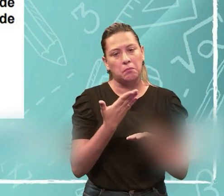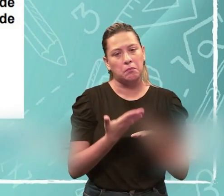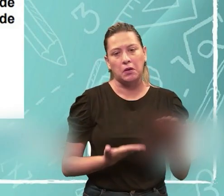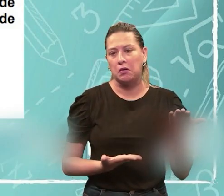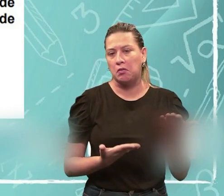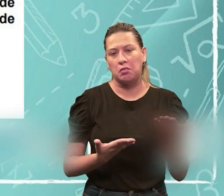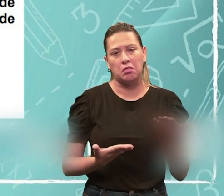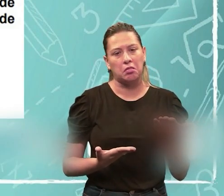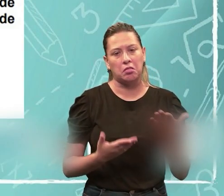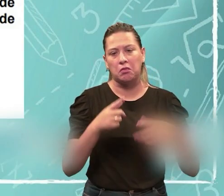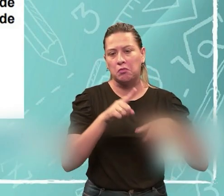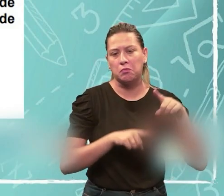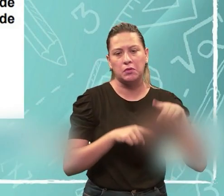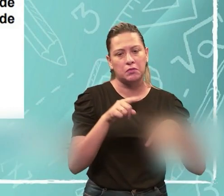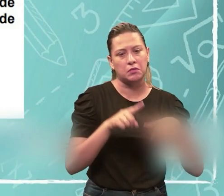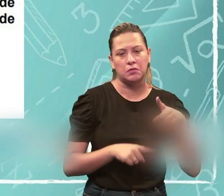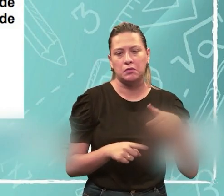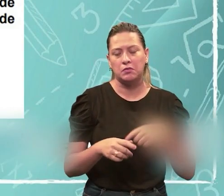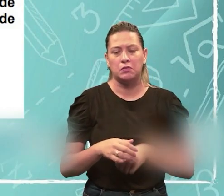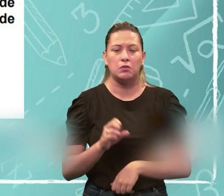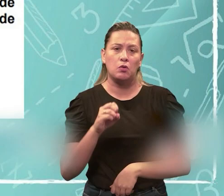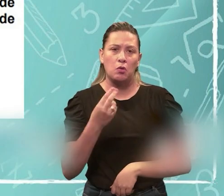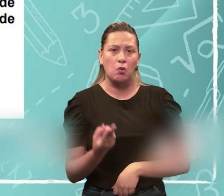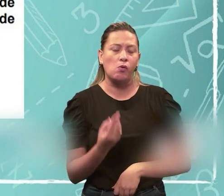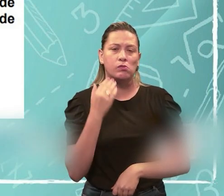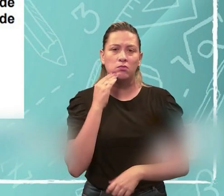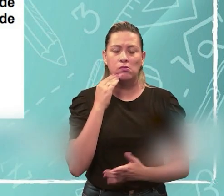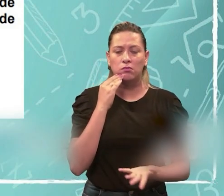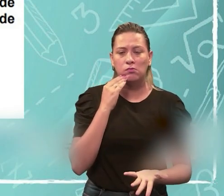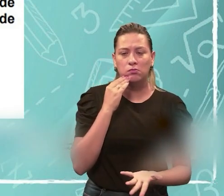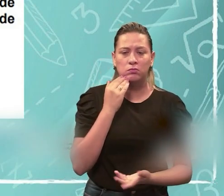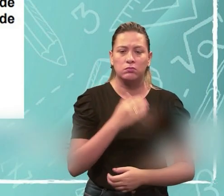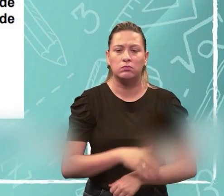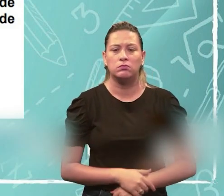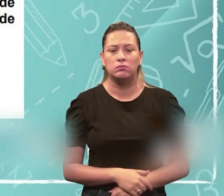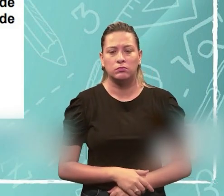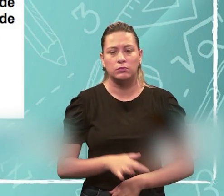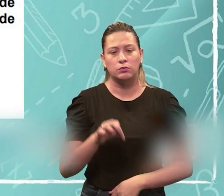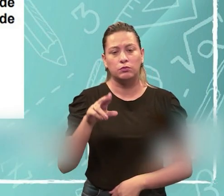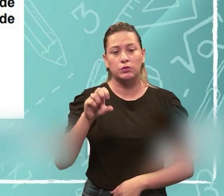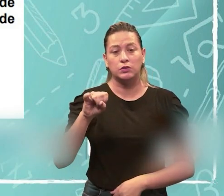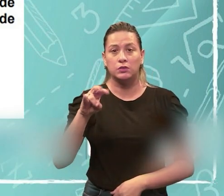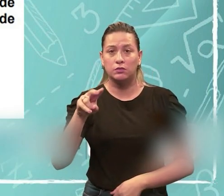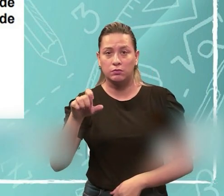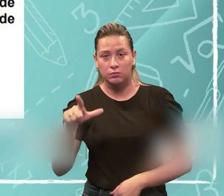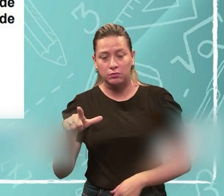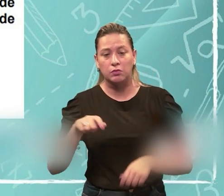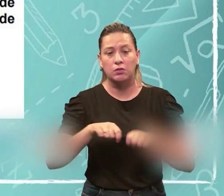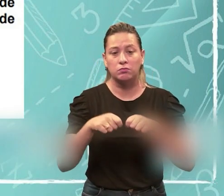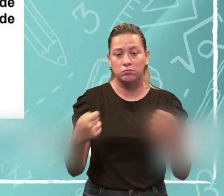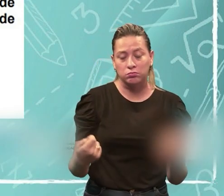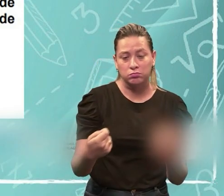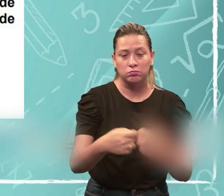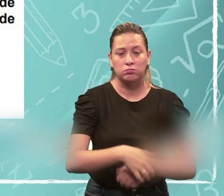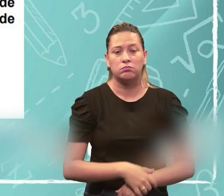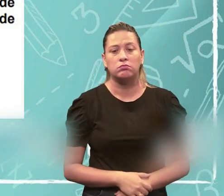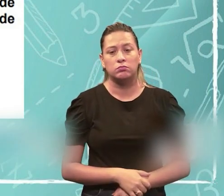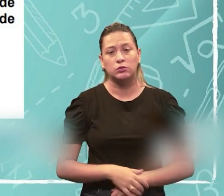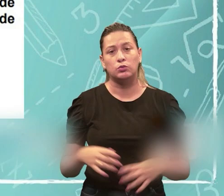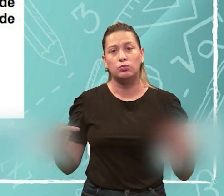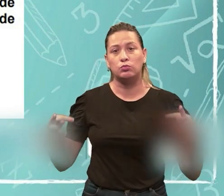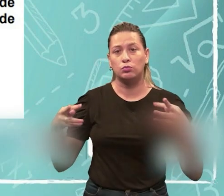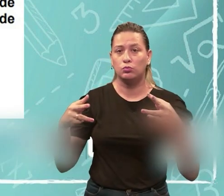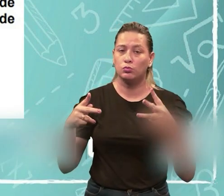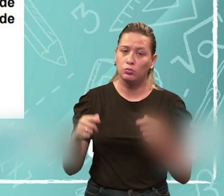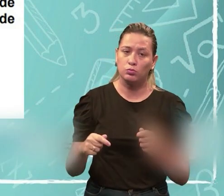conexão de algum dos componentes, conexões danificadas com ruídas, um fusível rompido, né,